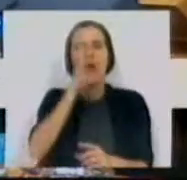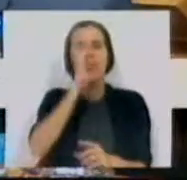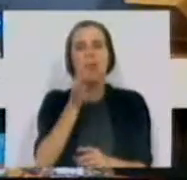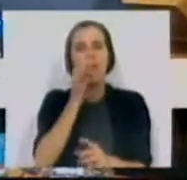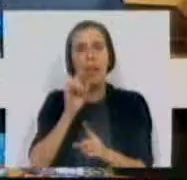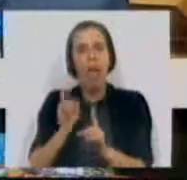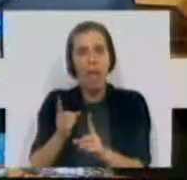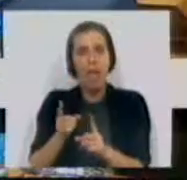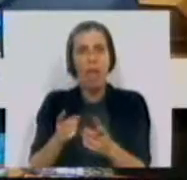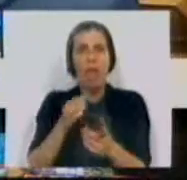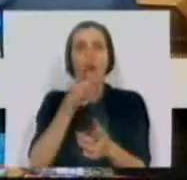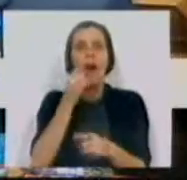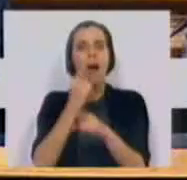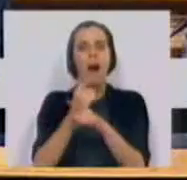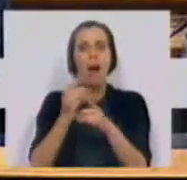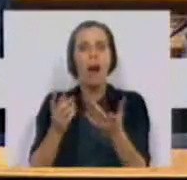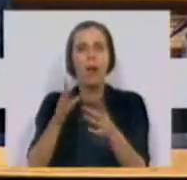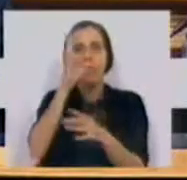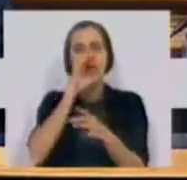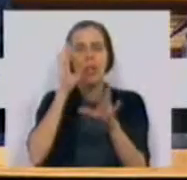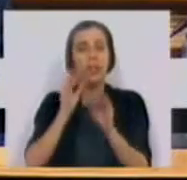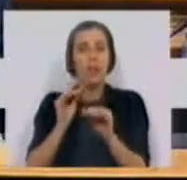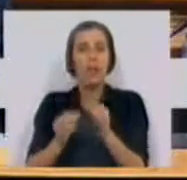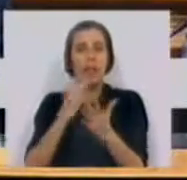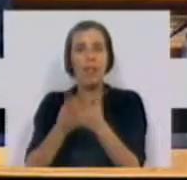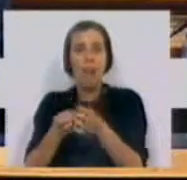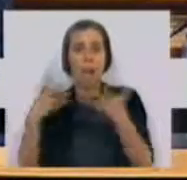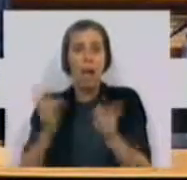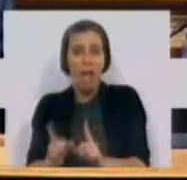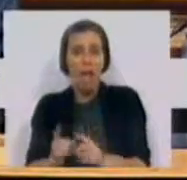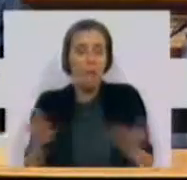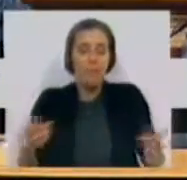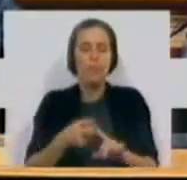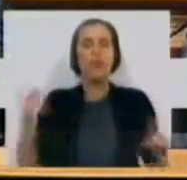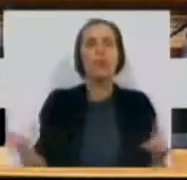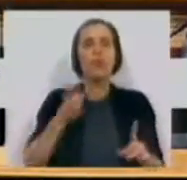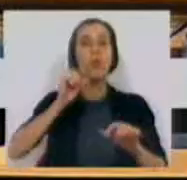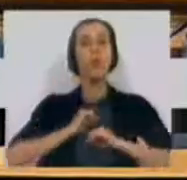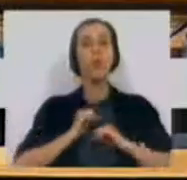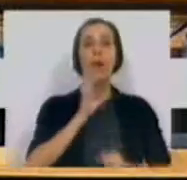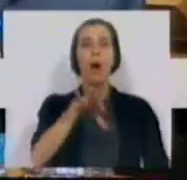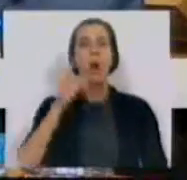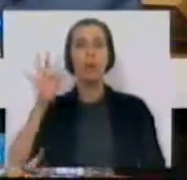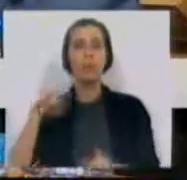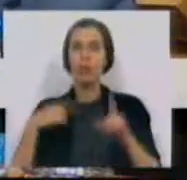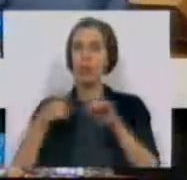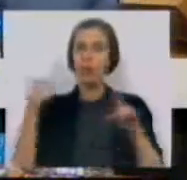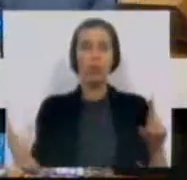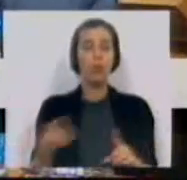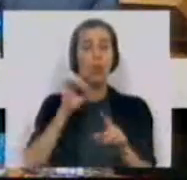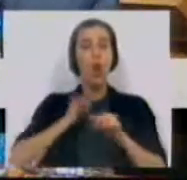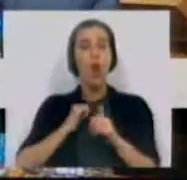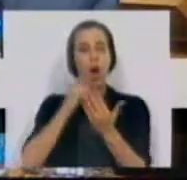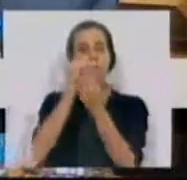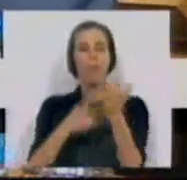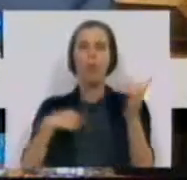Ministro estava a falar, quando falava de implosão do Ministério da Educação. Estas não são as nossas opções, este não é o nosso